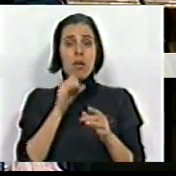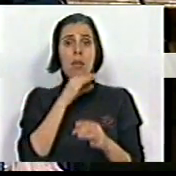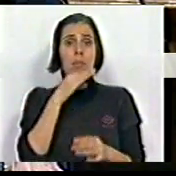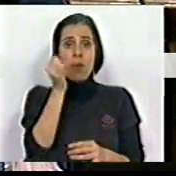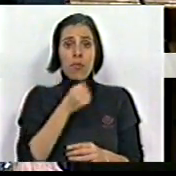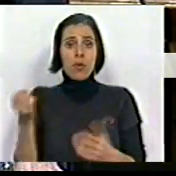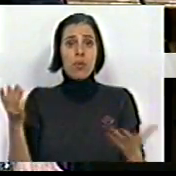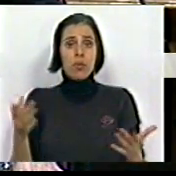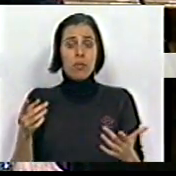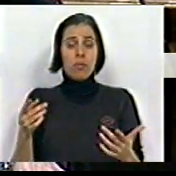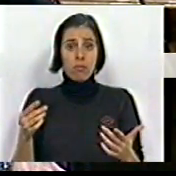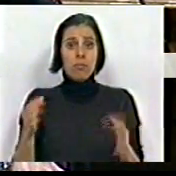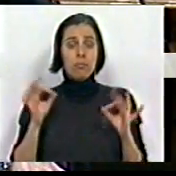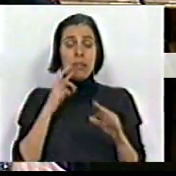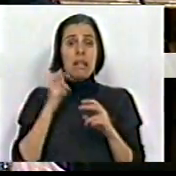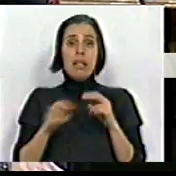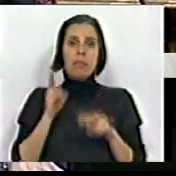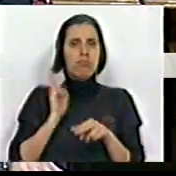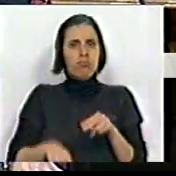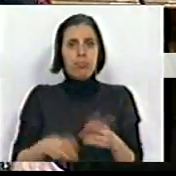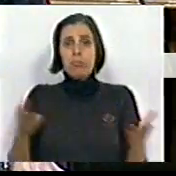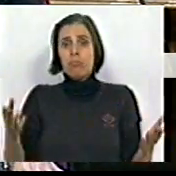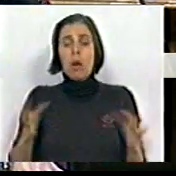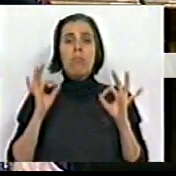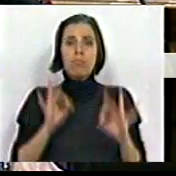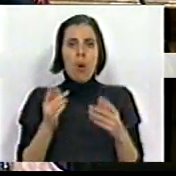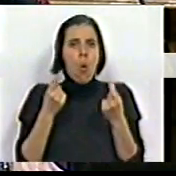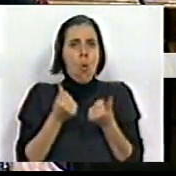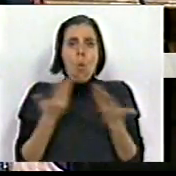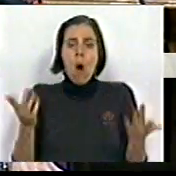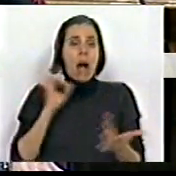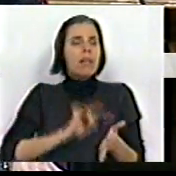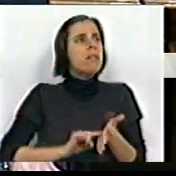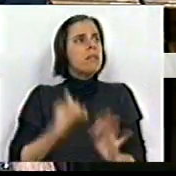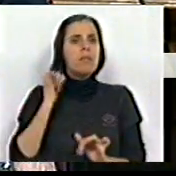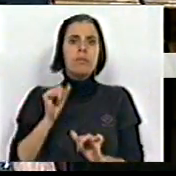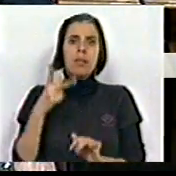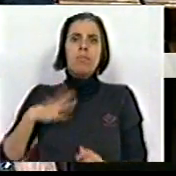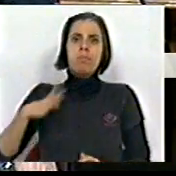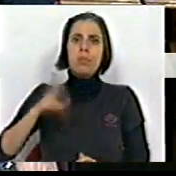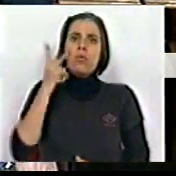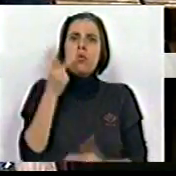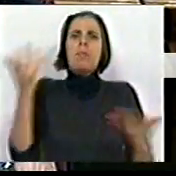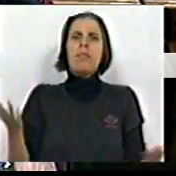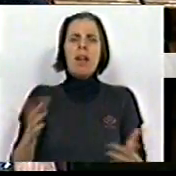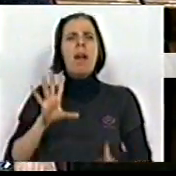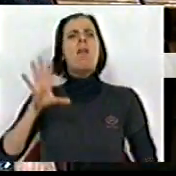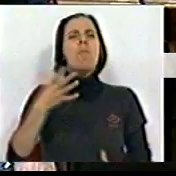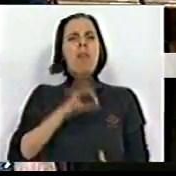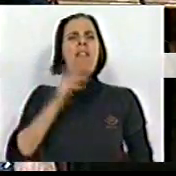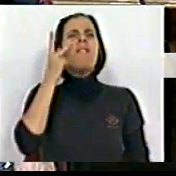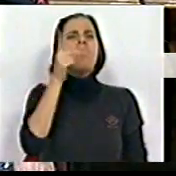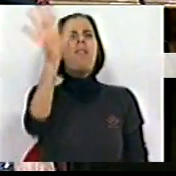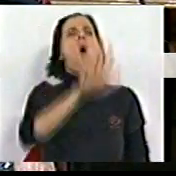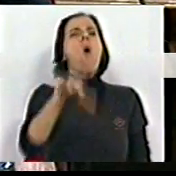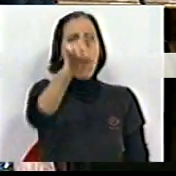frigorífico. Têm tido a eletricidade cortada porque não têm aquilo que é essencial à sua sobrevivência. Mas em que país é que o Senhor